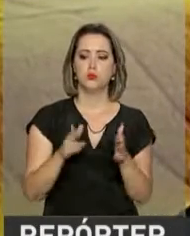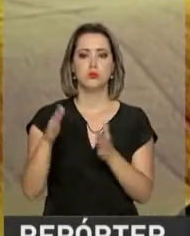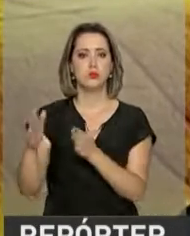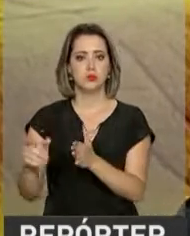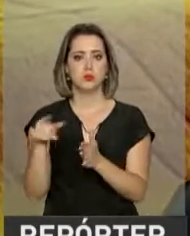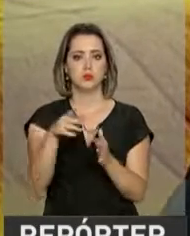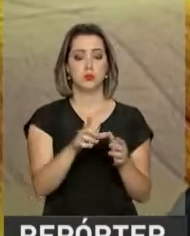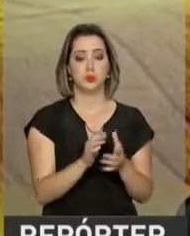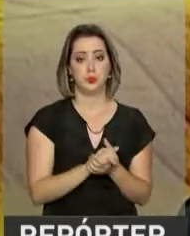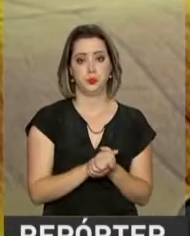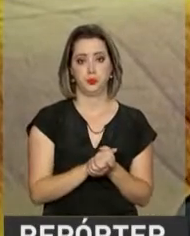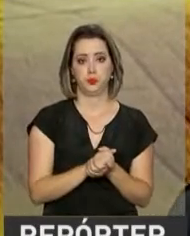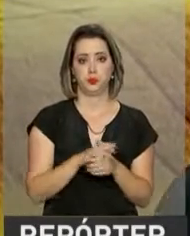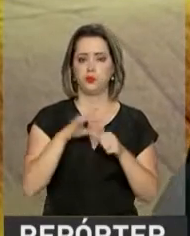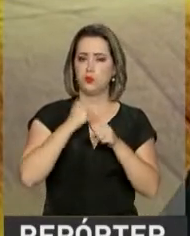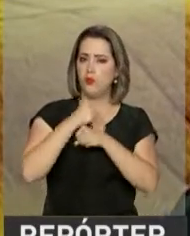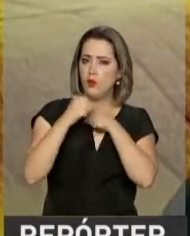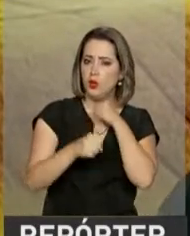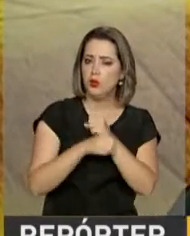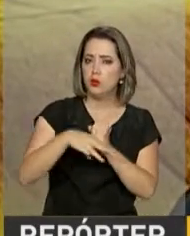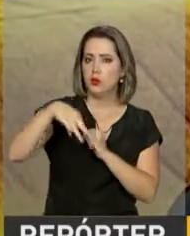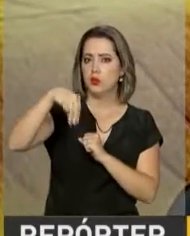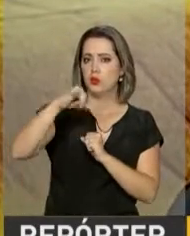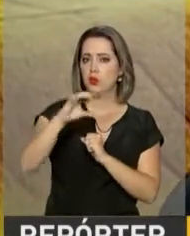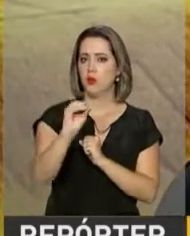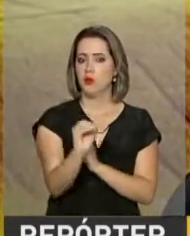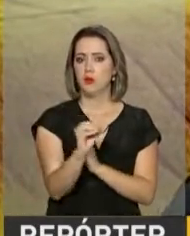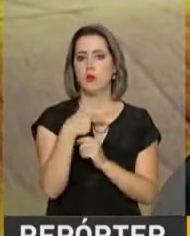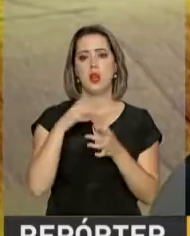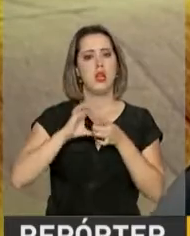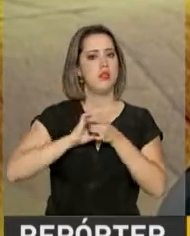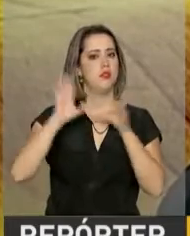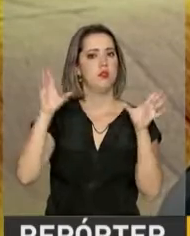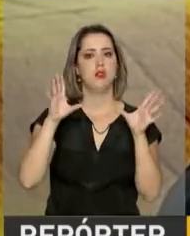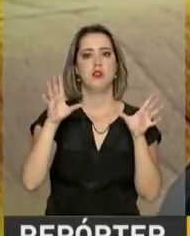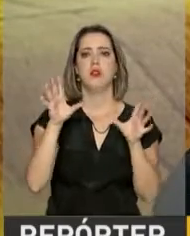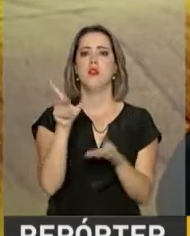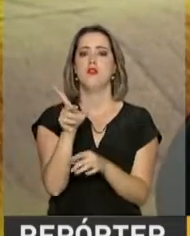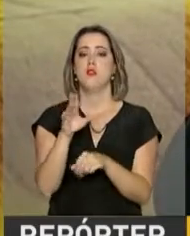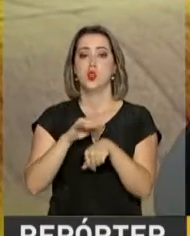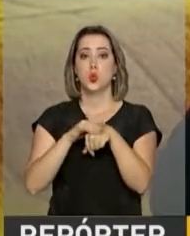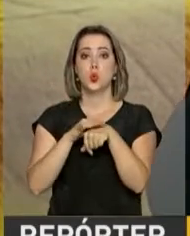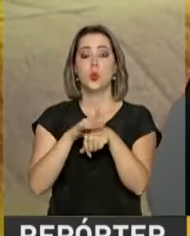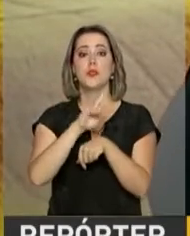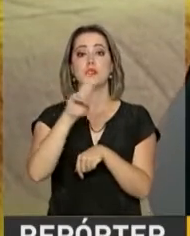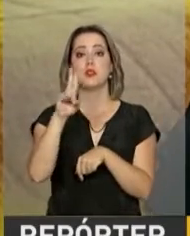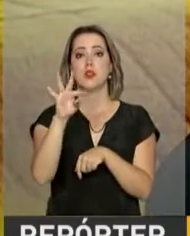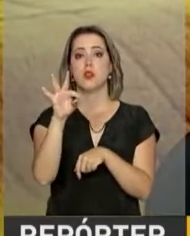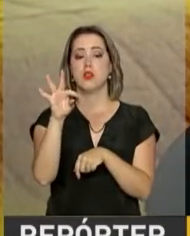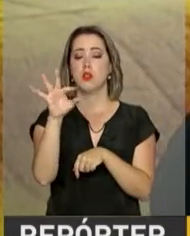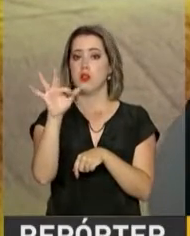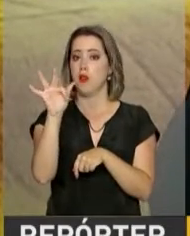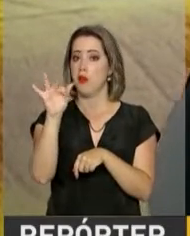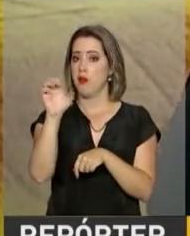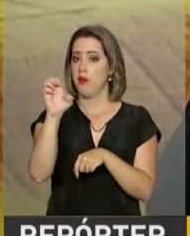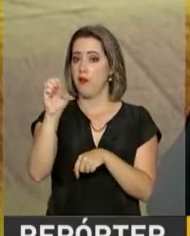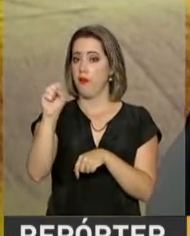ano que vem, em maio, o Brasil deverá ser declarado livre de febre aftosa com vacinação.